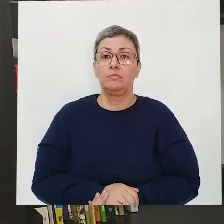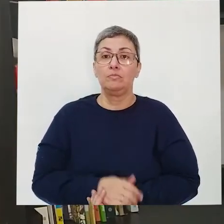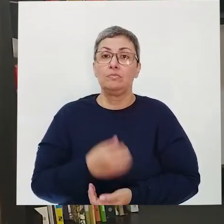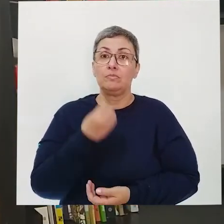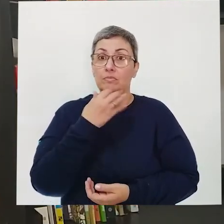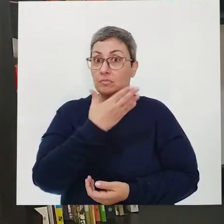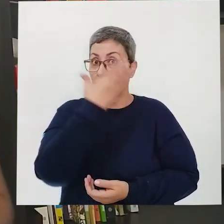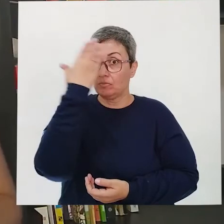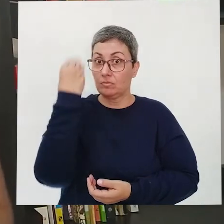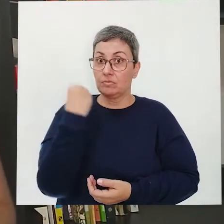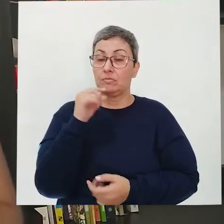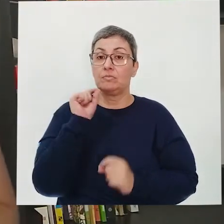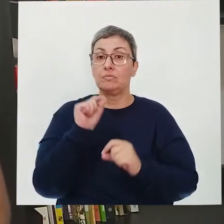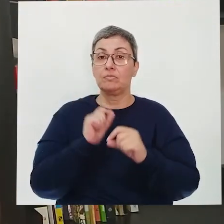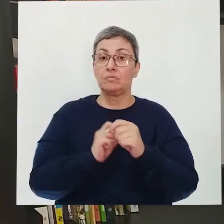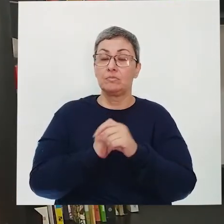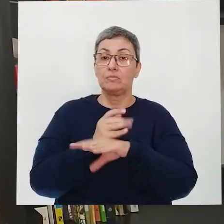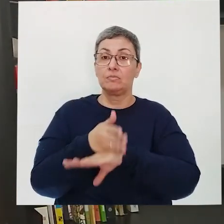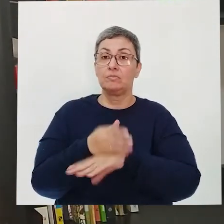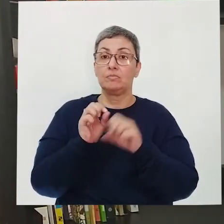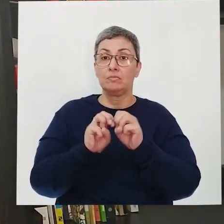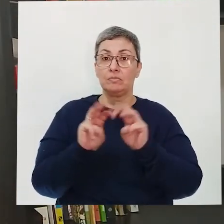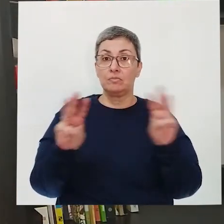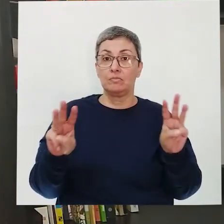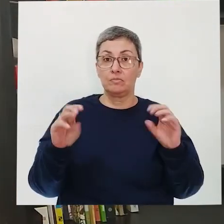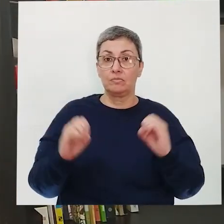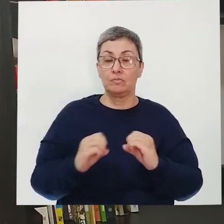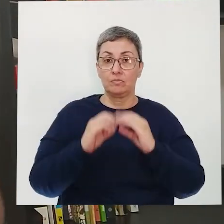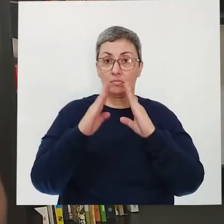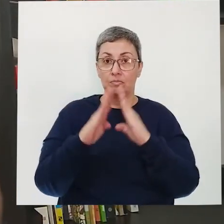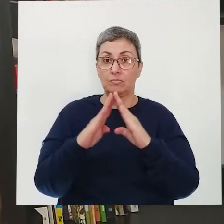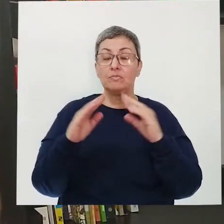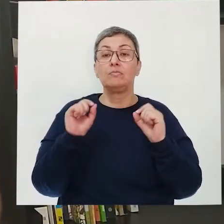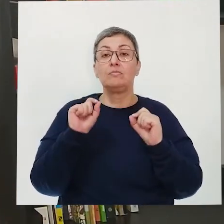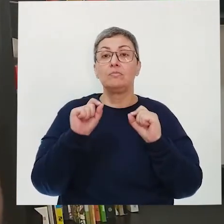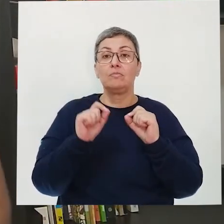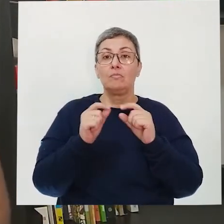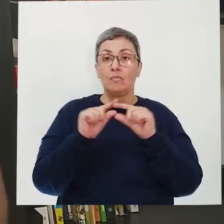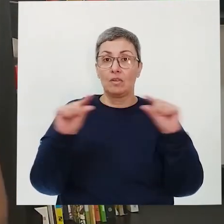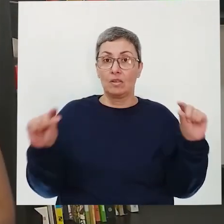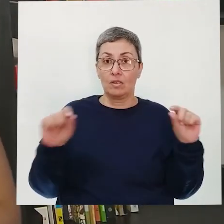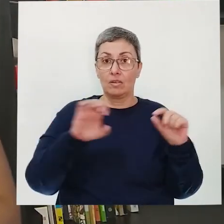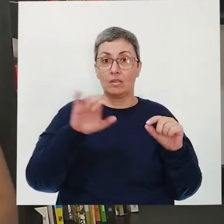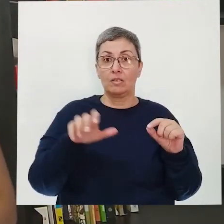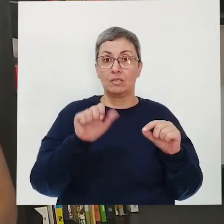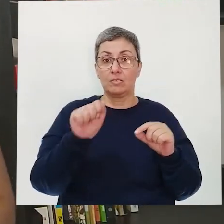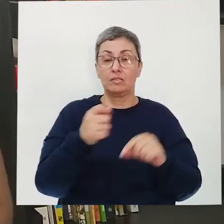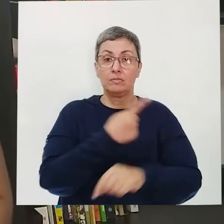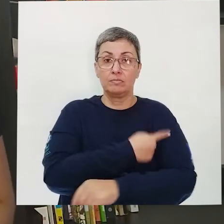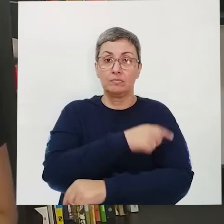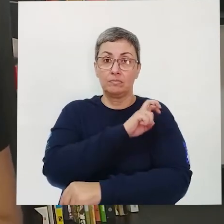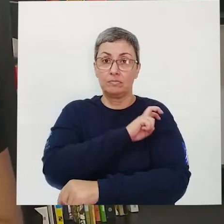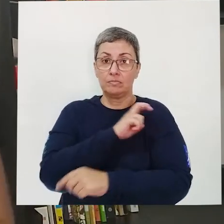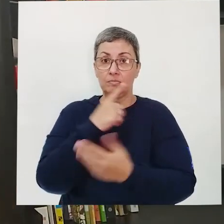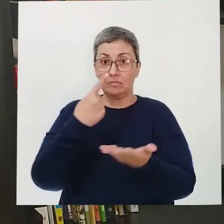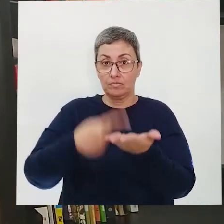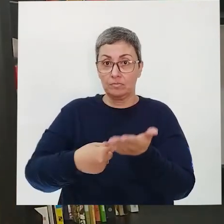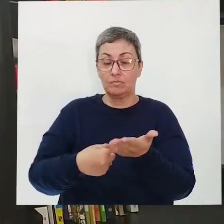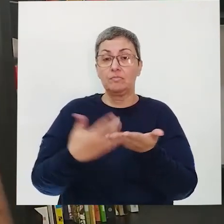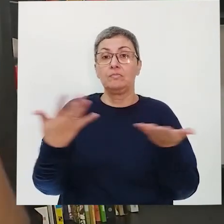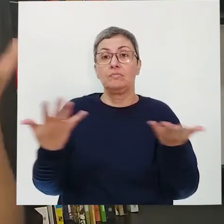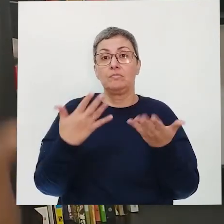Bom, não se esqueçam de entrar lá na página do Saberes em Casa. Vocês vão ver um link lá específico da Eja Ciclo 1. Combinado?